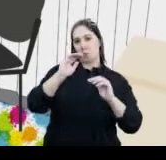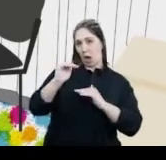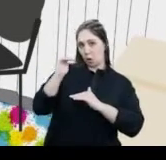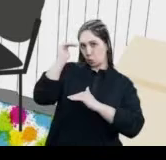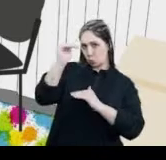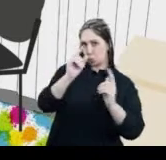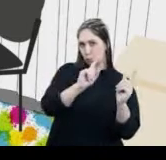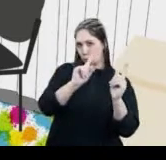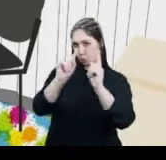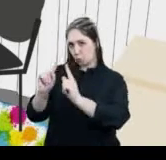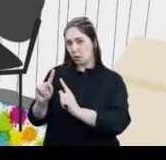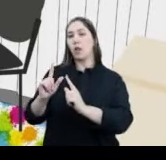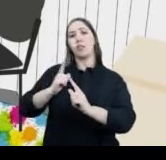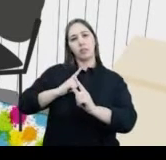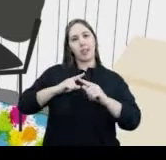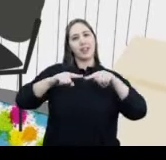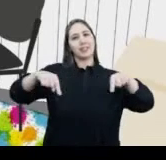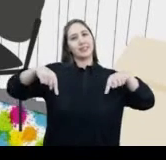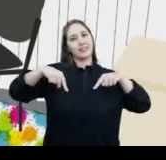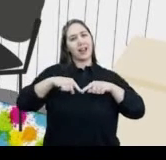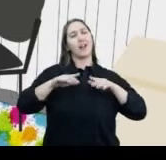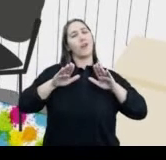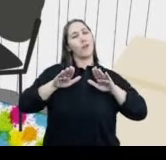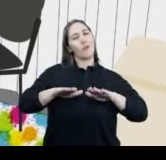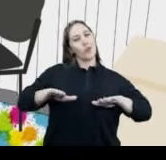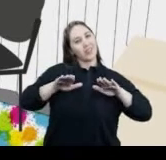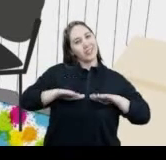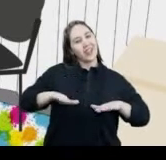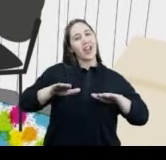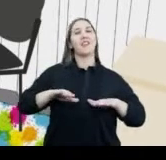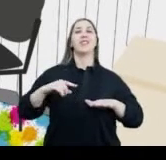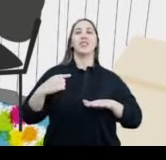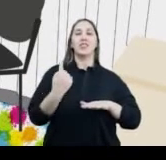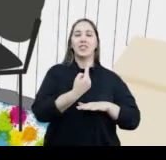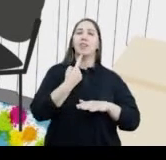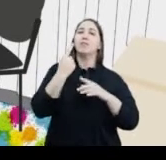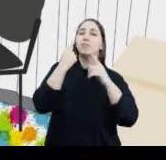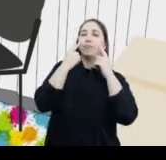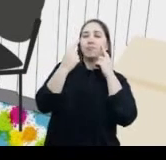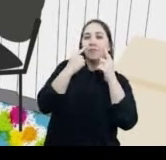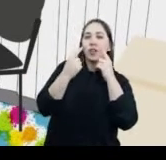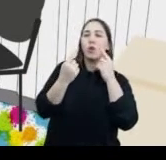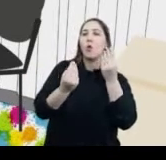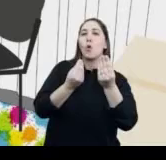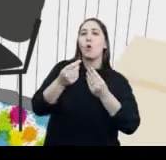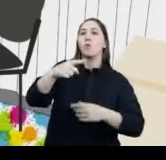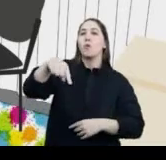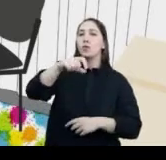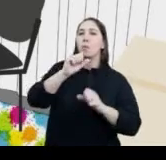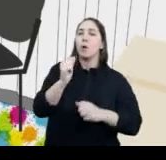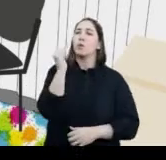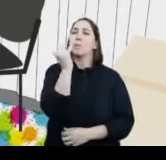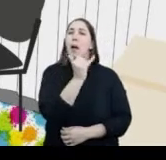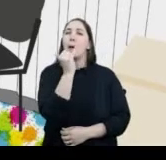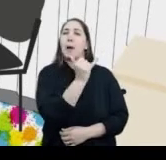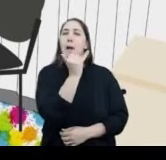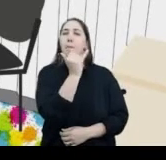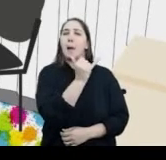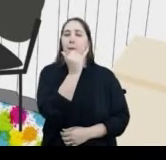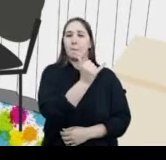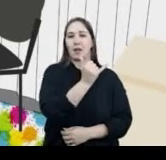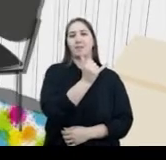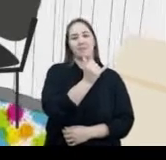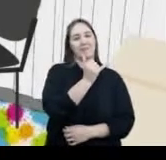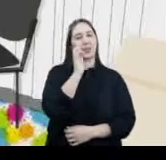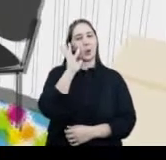Você será recebida em uma sala confortável e acolhedora Onde será ouvida em forma de depoimento especial Para contar tudo o que aconteceu